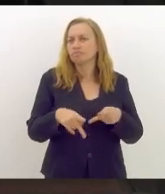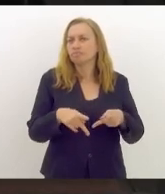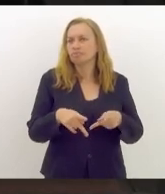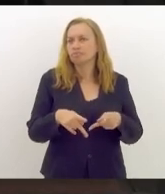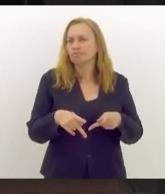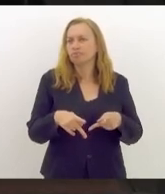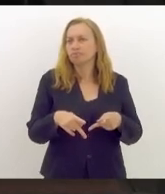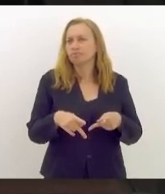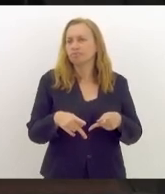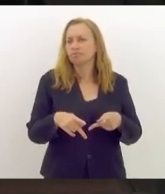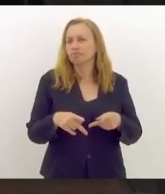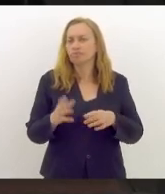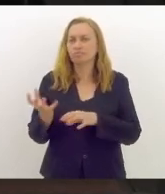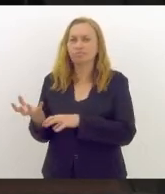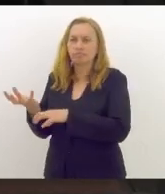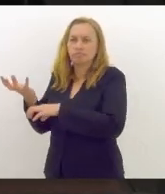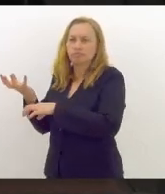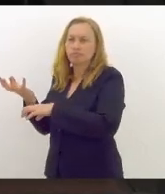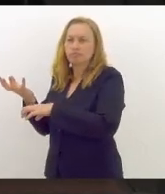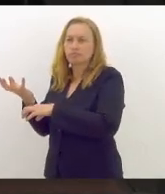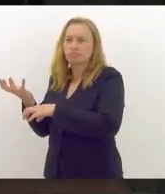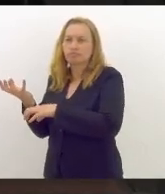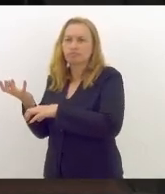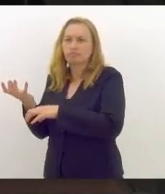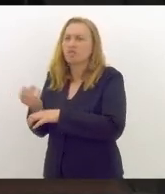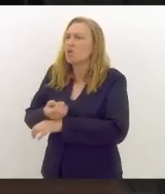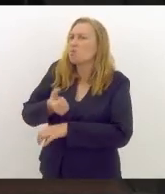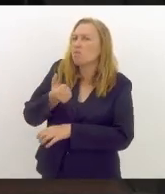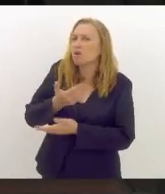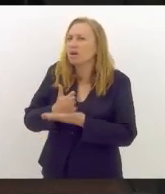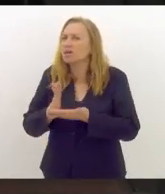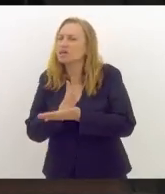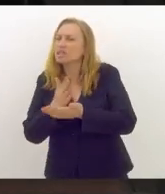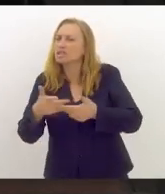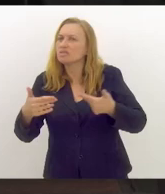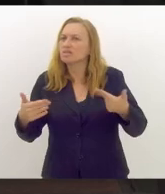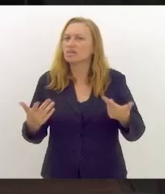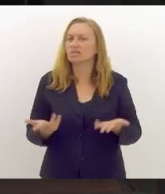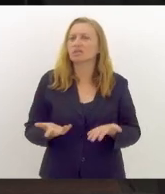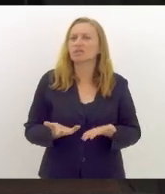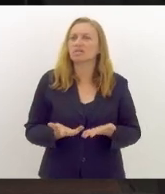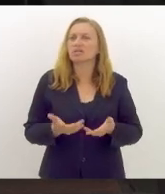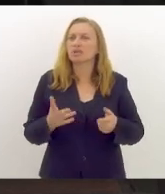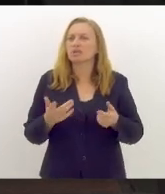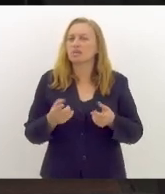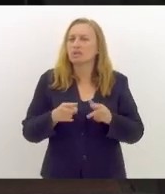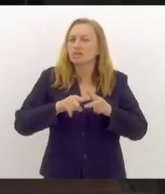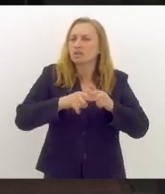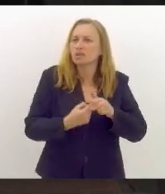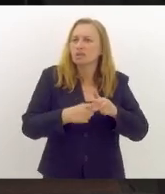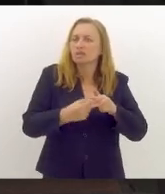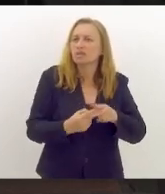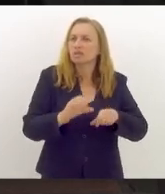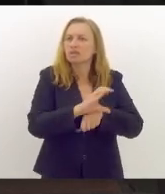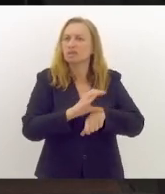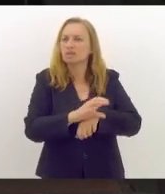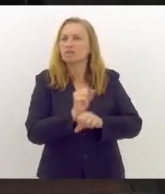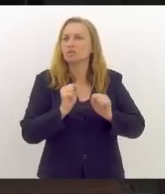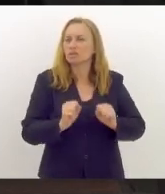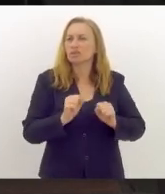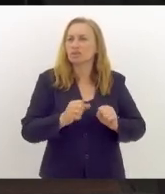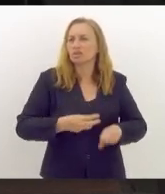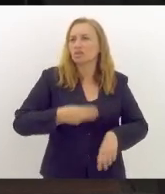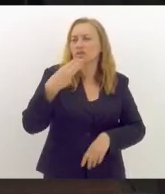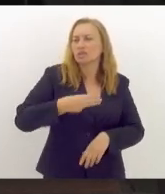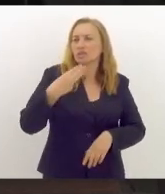ampla maioria no Congresso Nacional, não foram poucas as vezes em que foi tentado alterar a Constituição para que pudesse ter um terceiro mandato